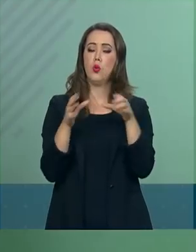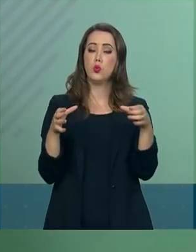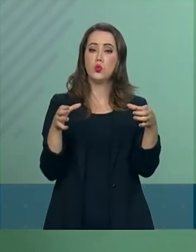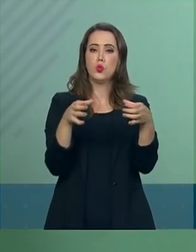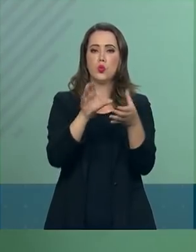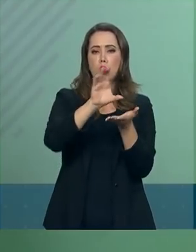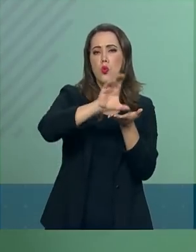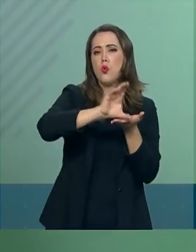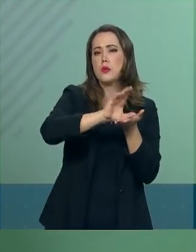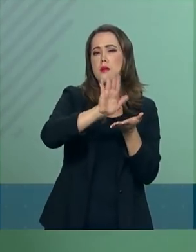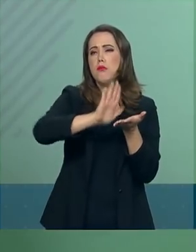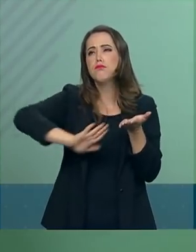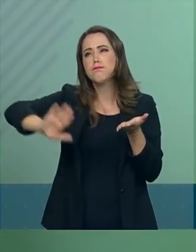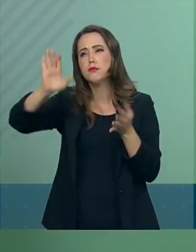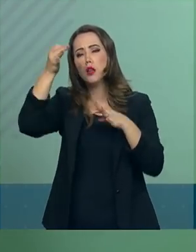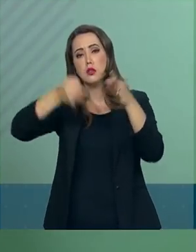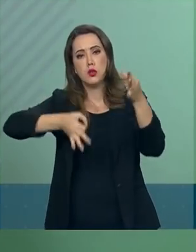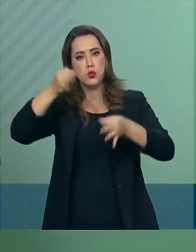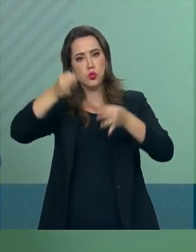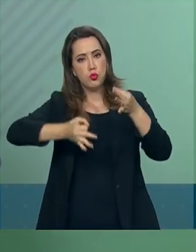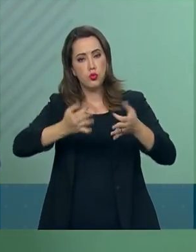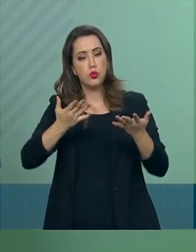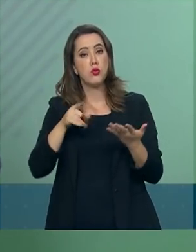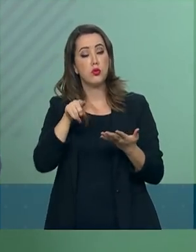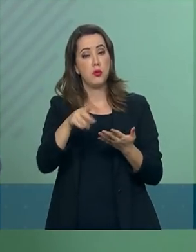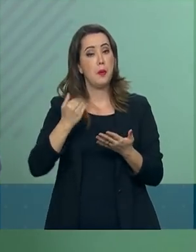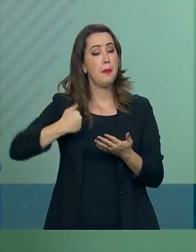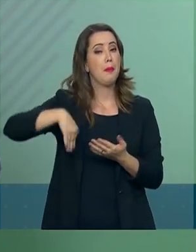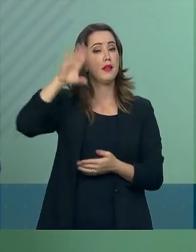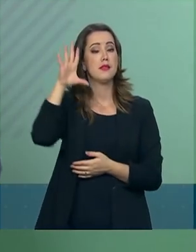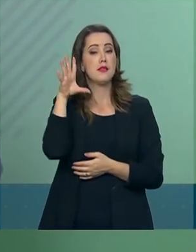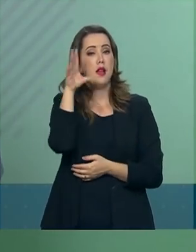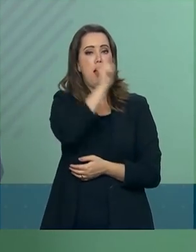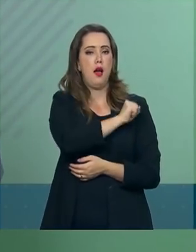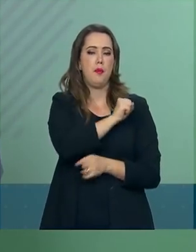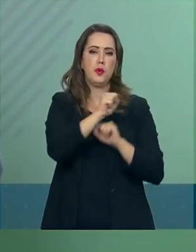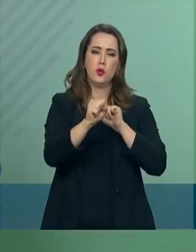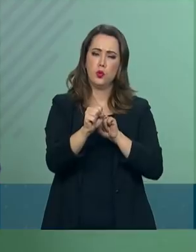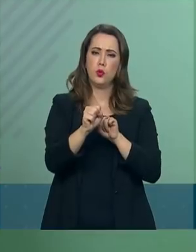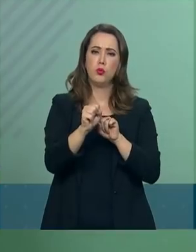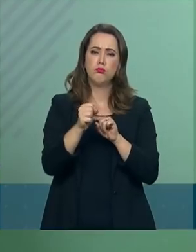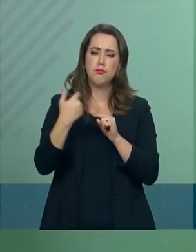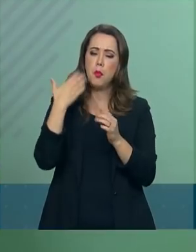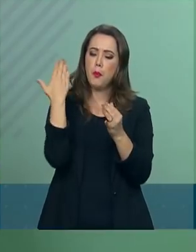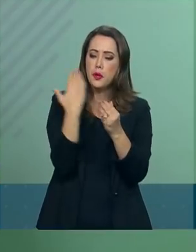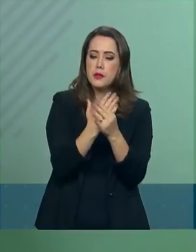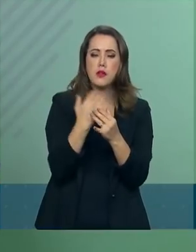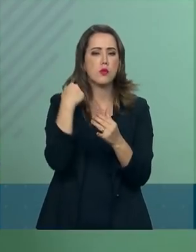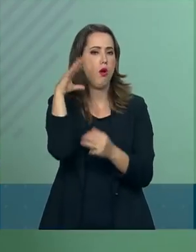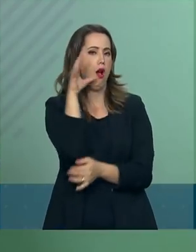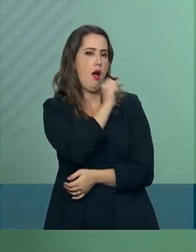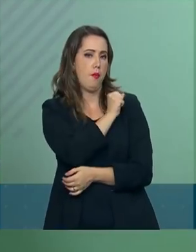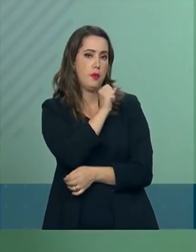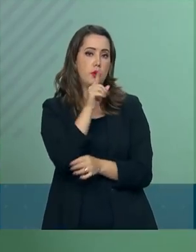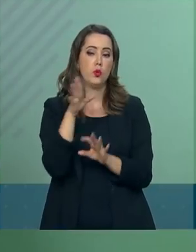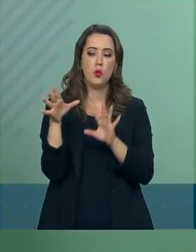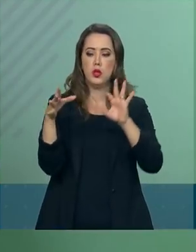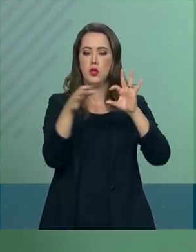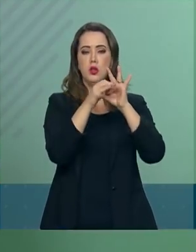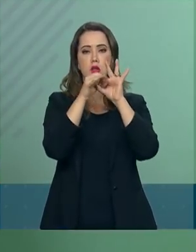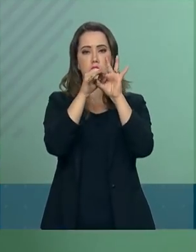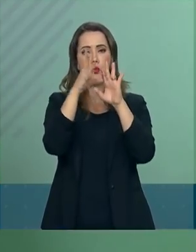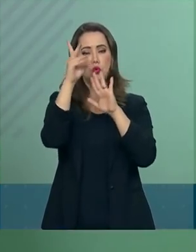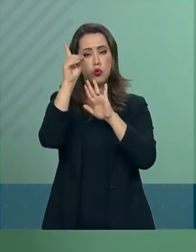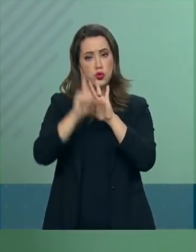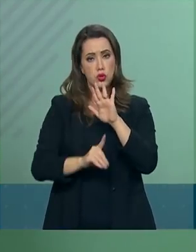Justiça irá proporcionar maior celeridade à tramitação processual, somada à garantia dos